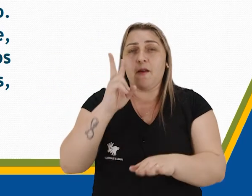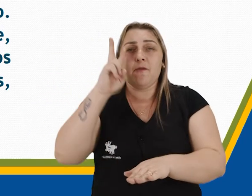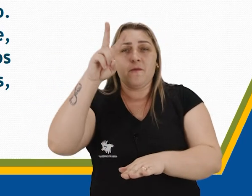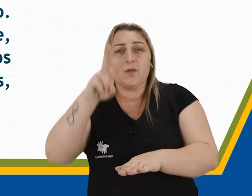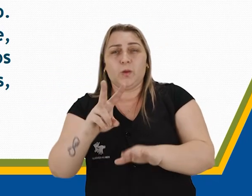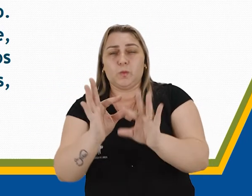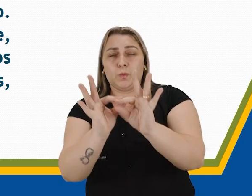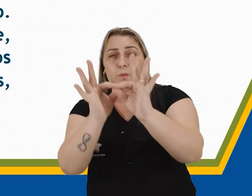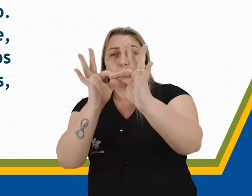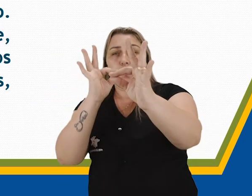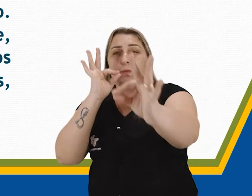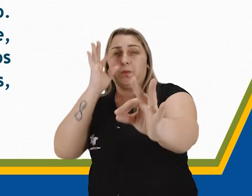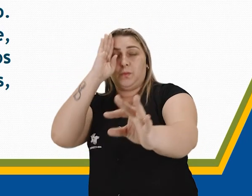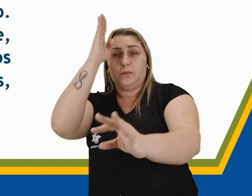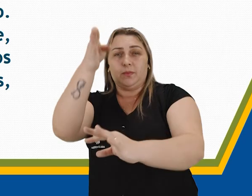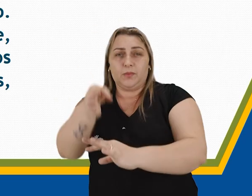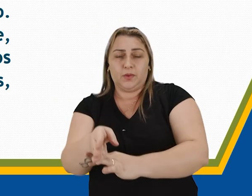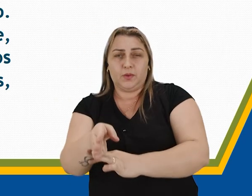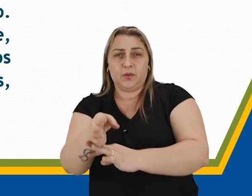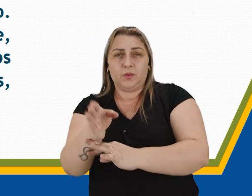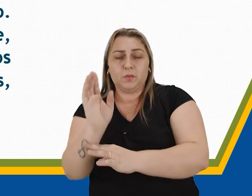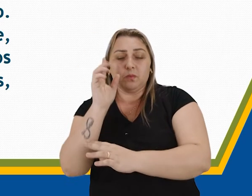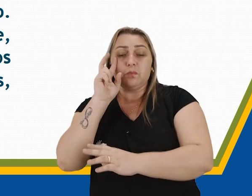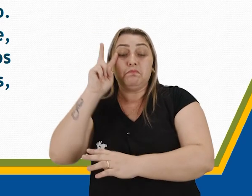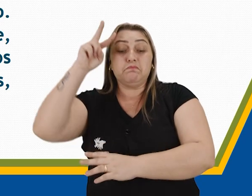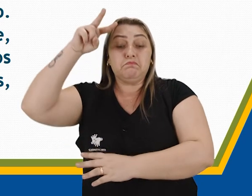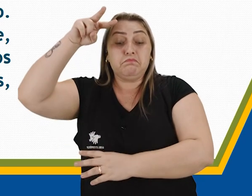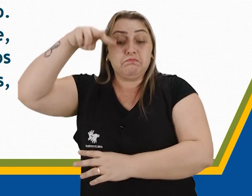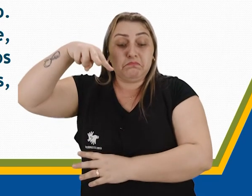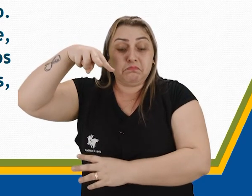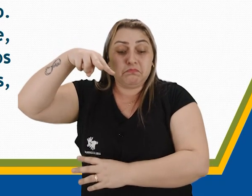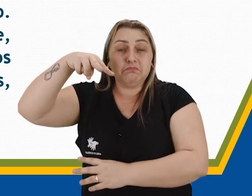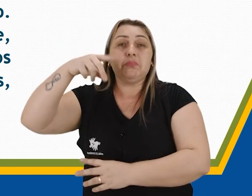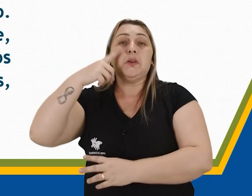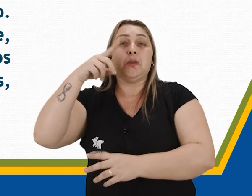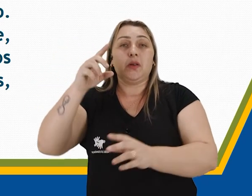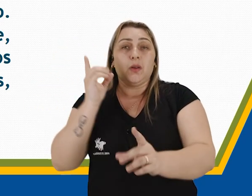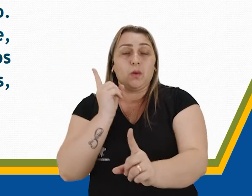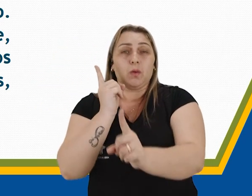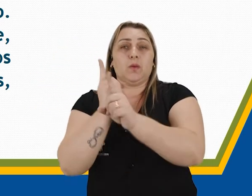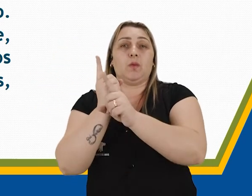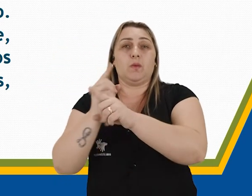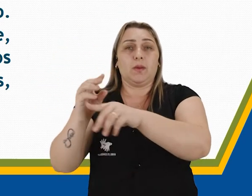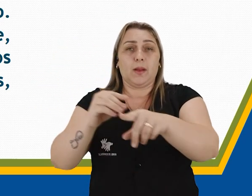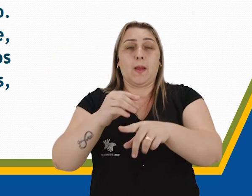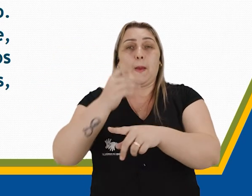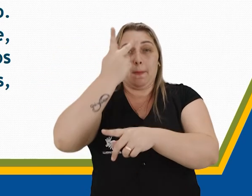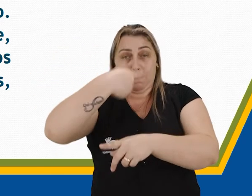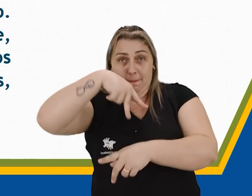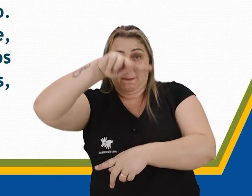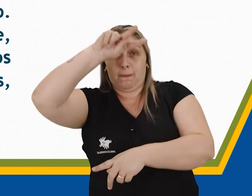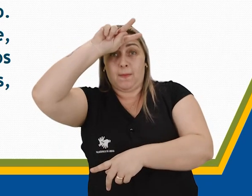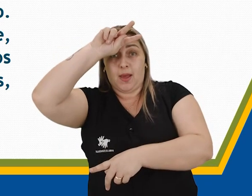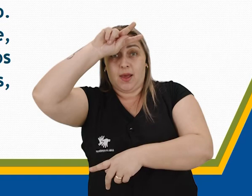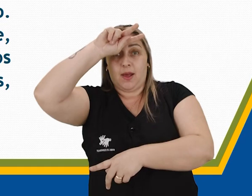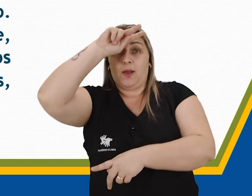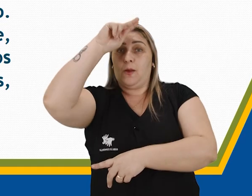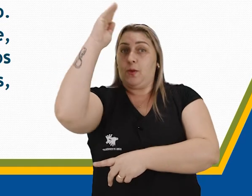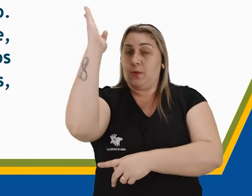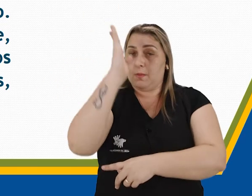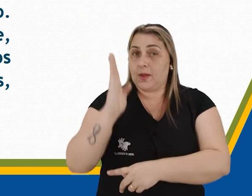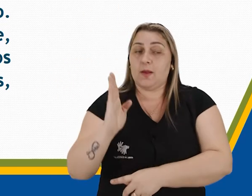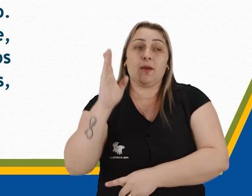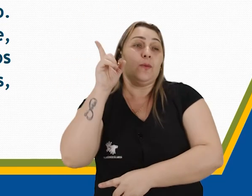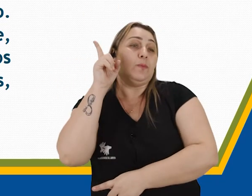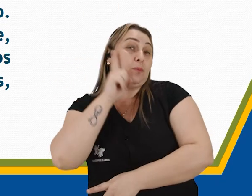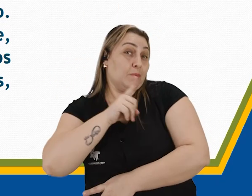vistos de longe, principalmente do alto. Foram encontrados geoglifos em Nazca, Peru, no Brasil, nos